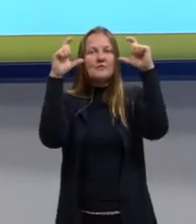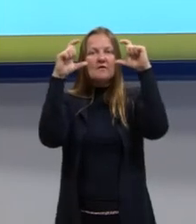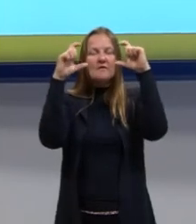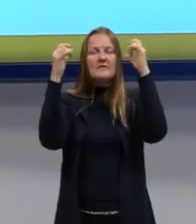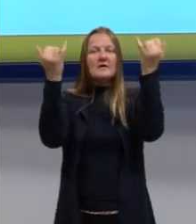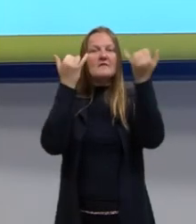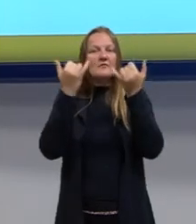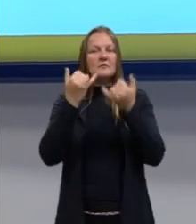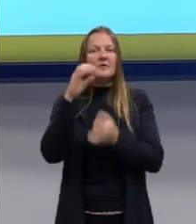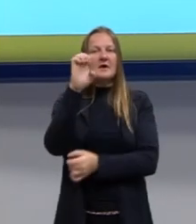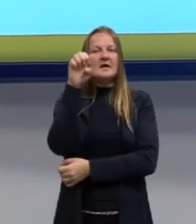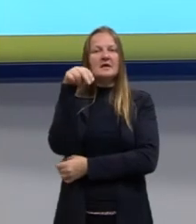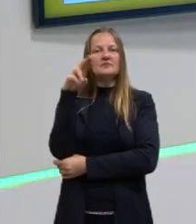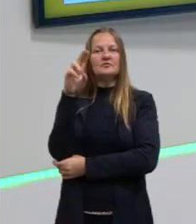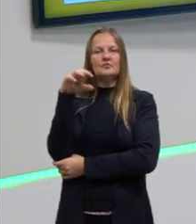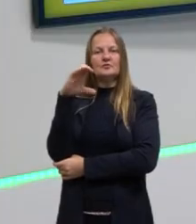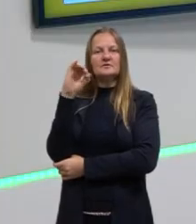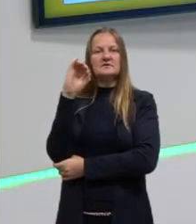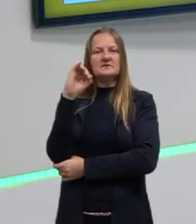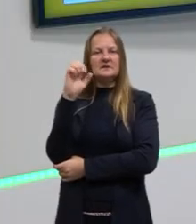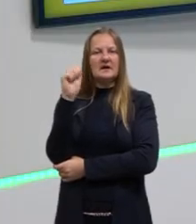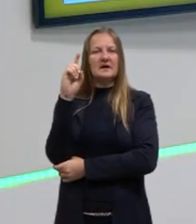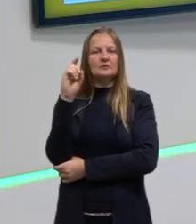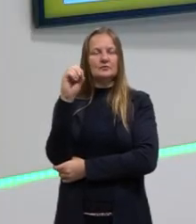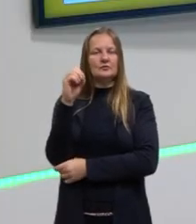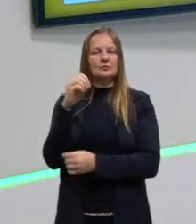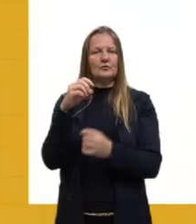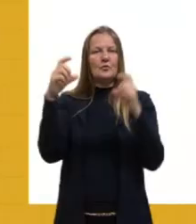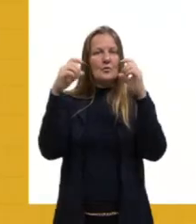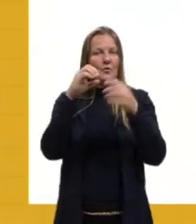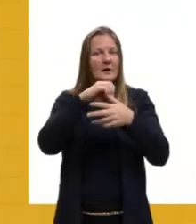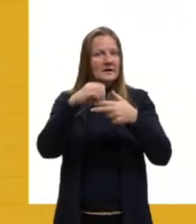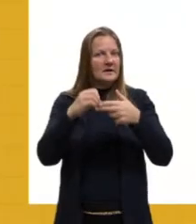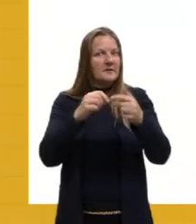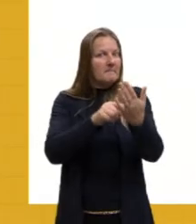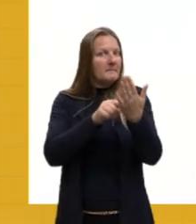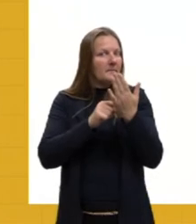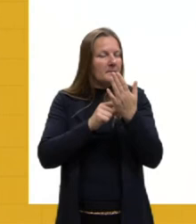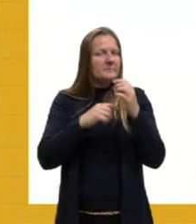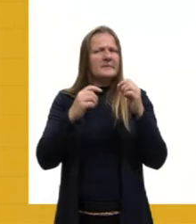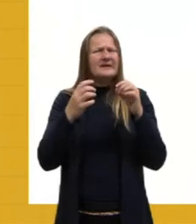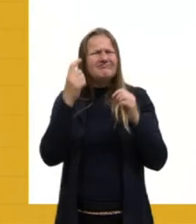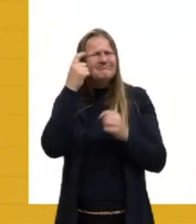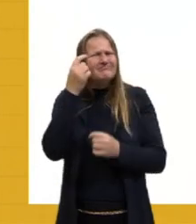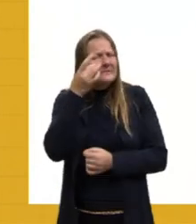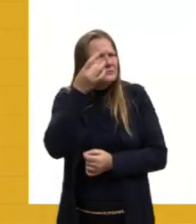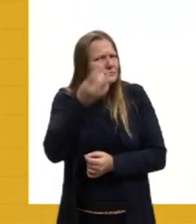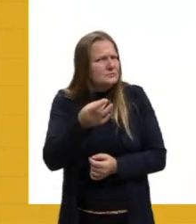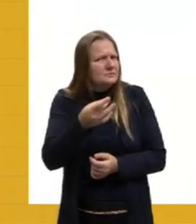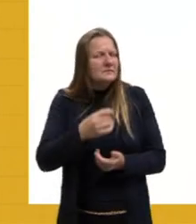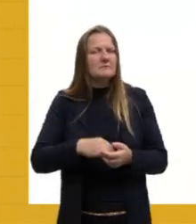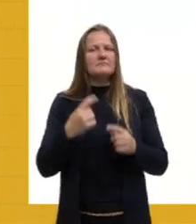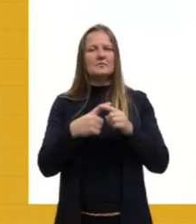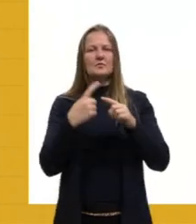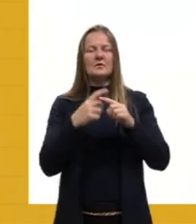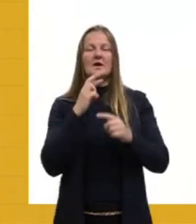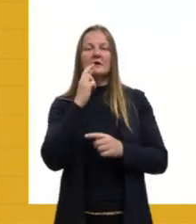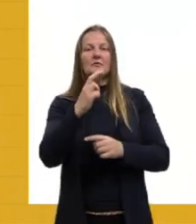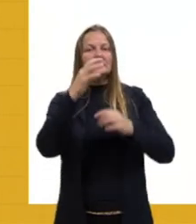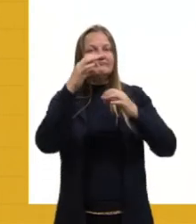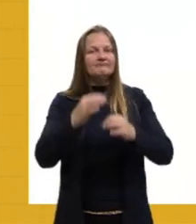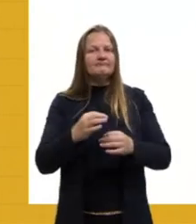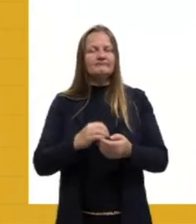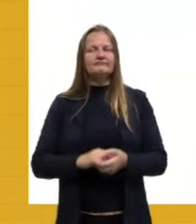ao enunciado que o Enem está nos apresentando. Então, nós temos que ter muita atenção para responder